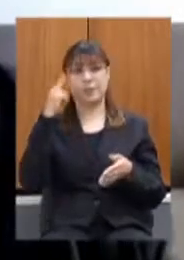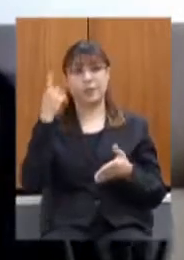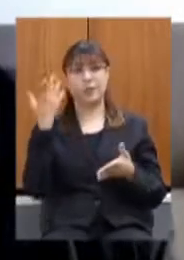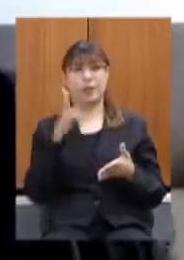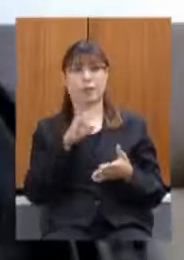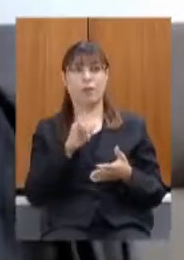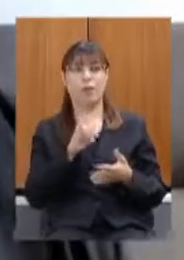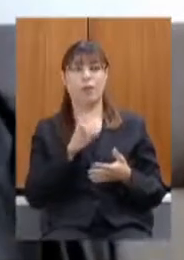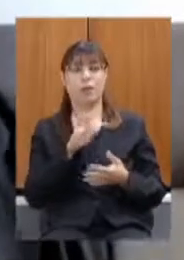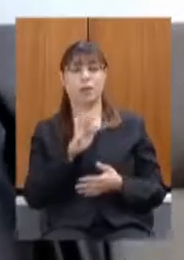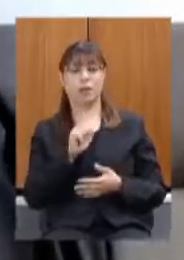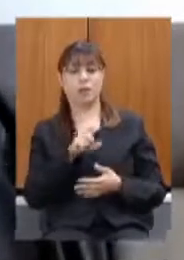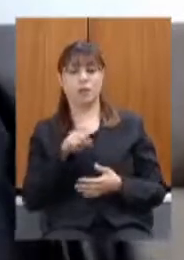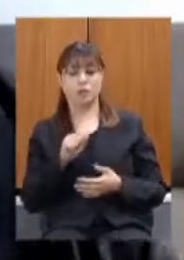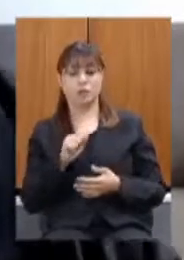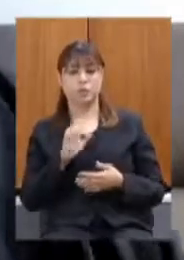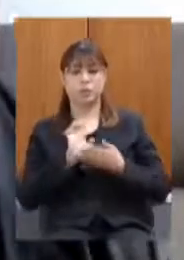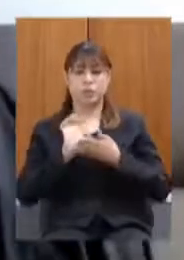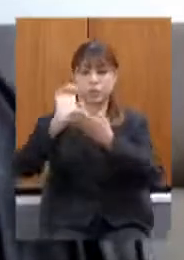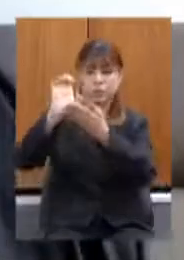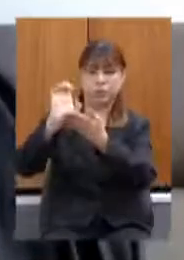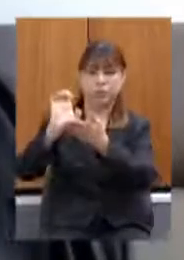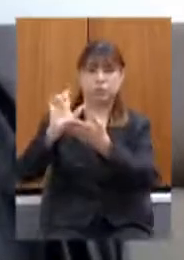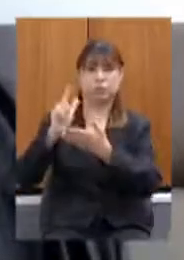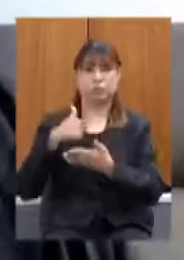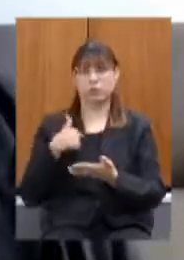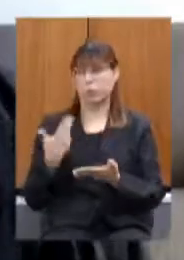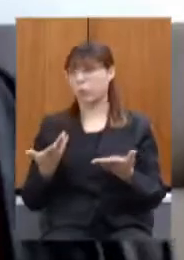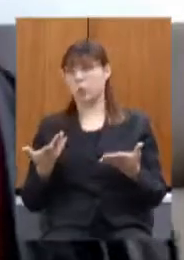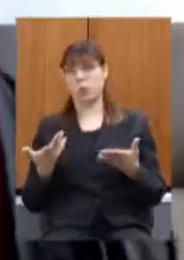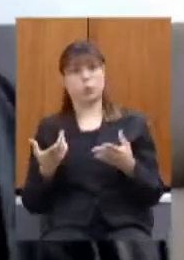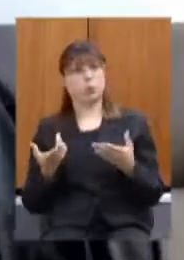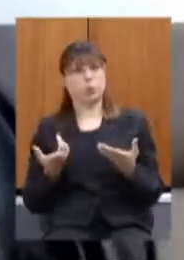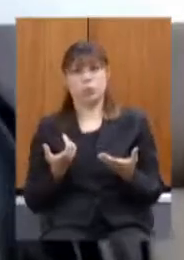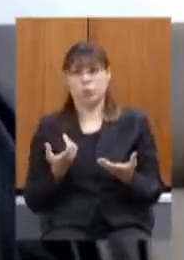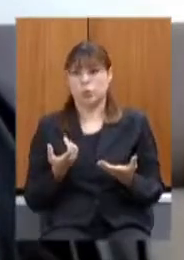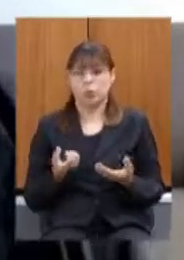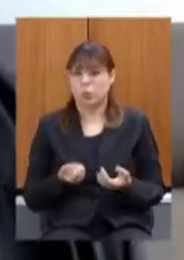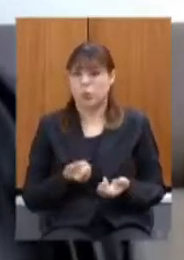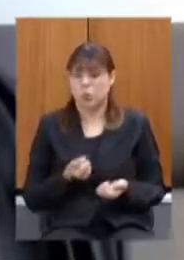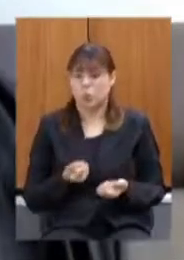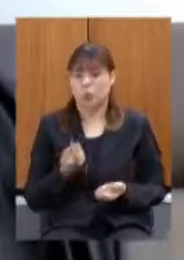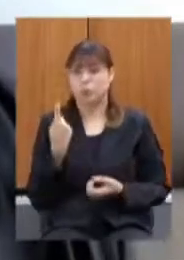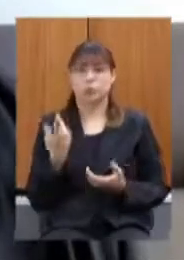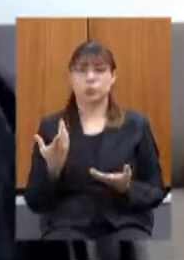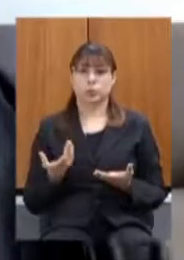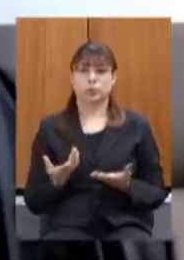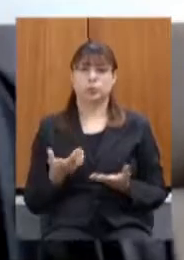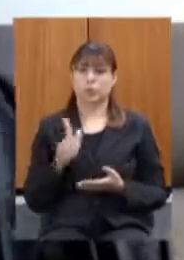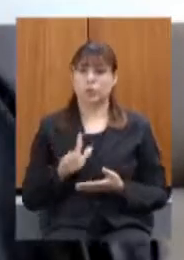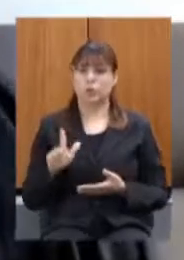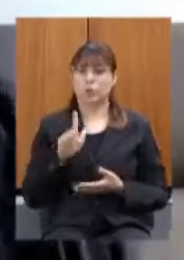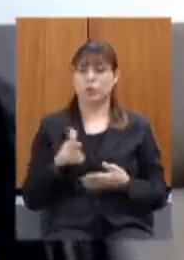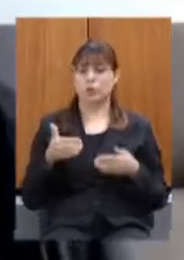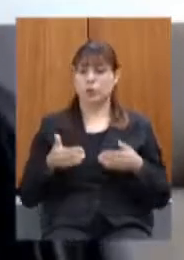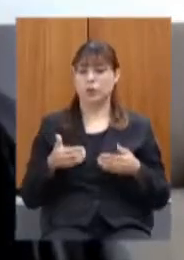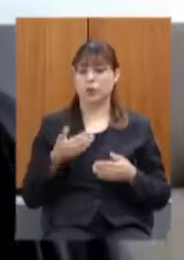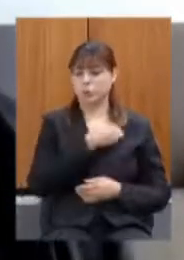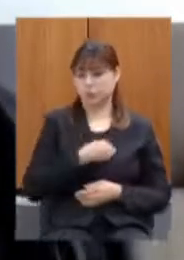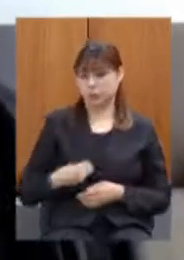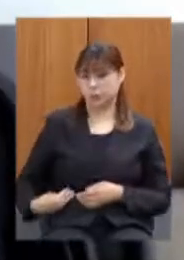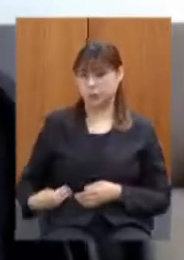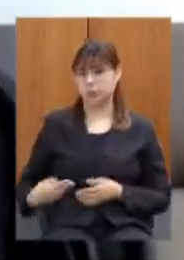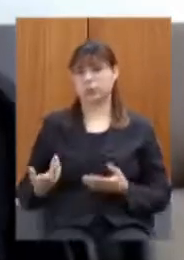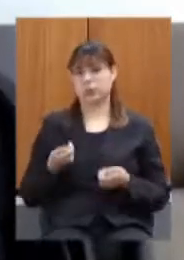taxar as exportações eu já pulo da cadeira isso é um absurdo isso é um absurdo claro que o ministro da fazenda tem que